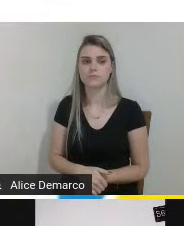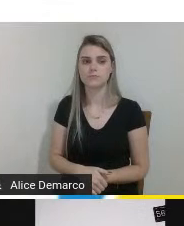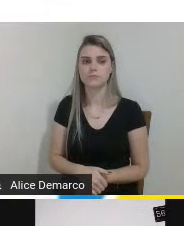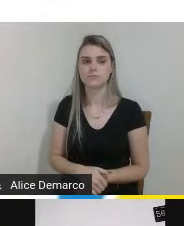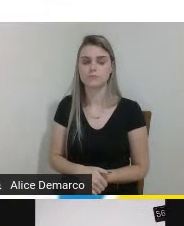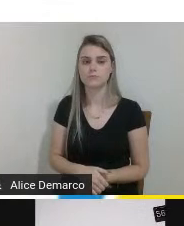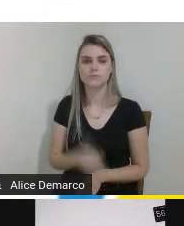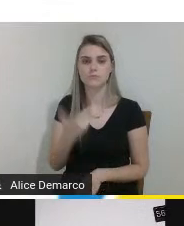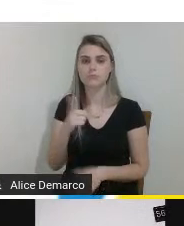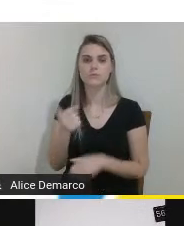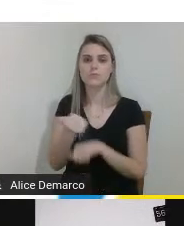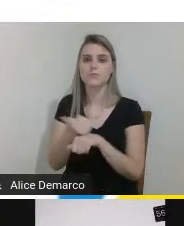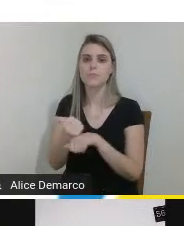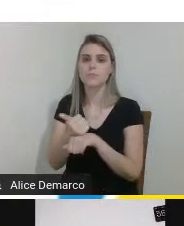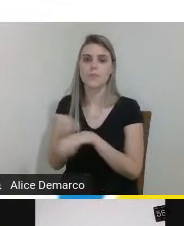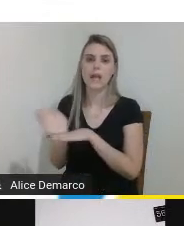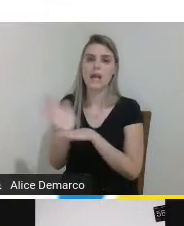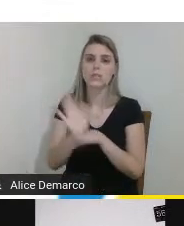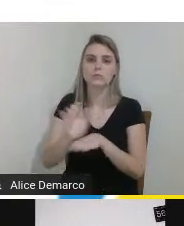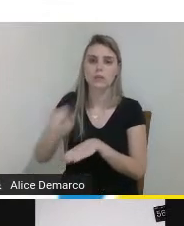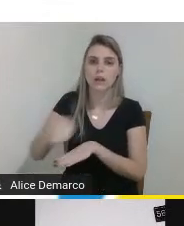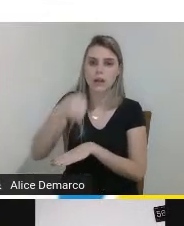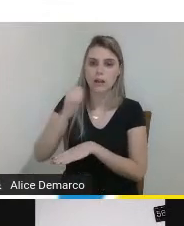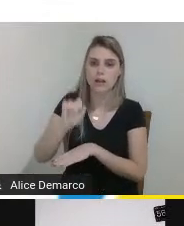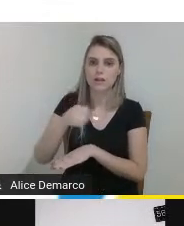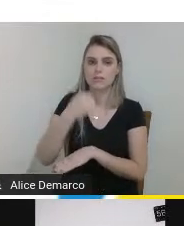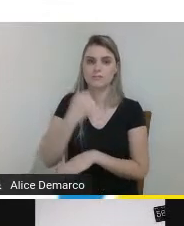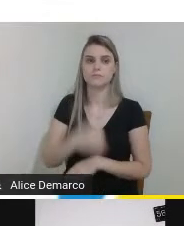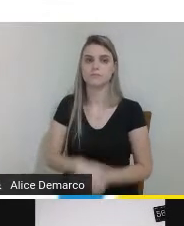um profissional do lado auxiliando ele próximo